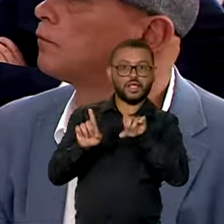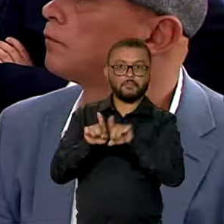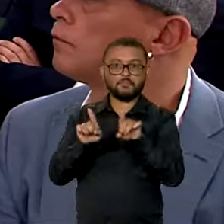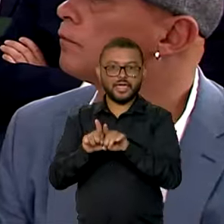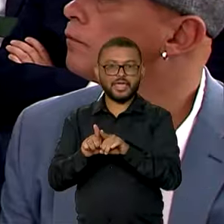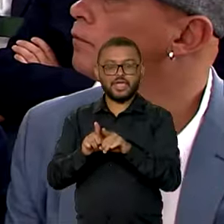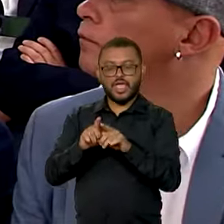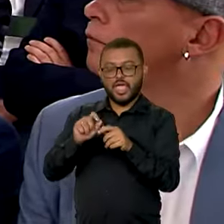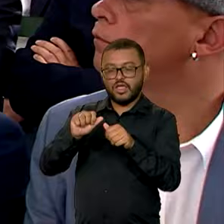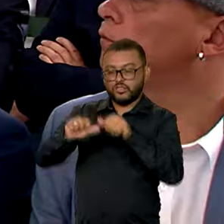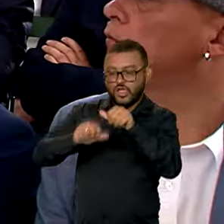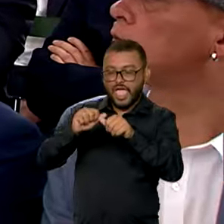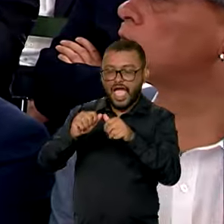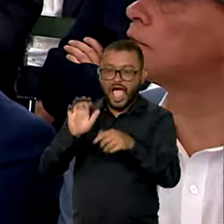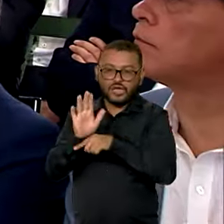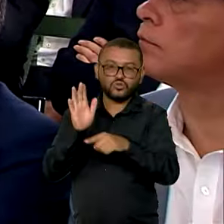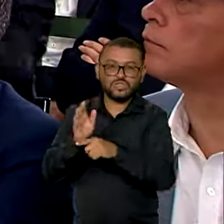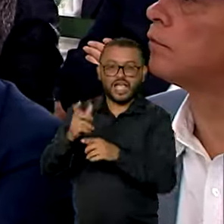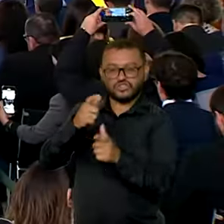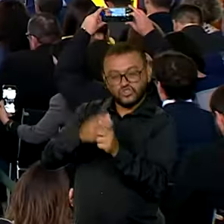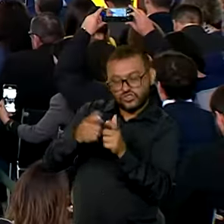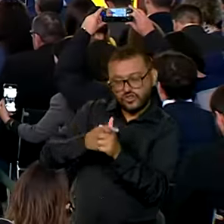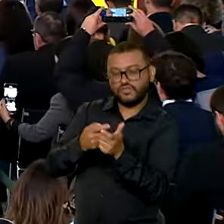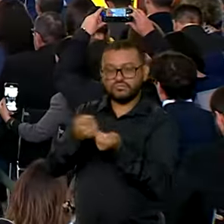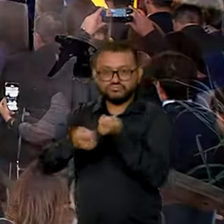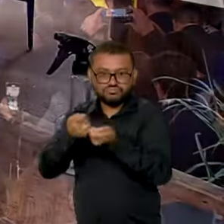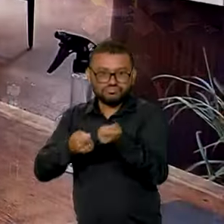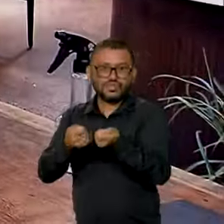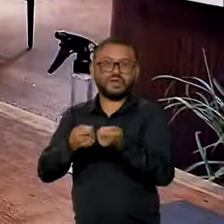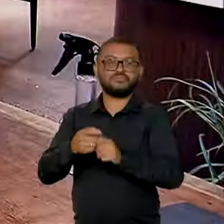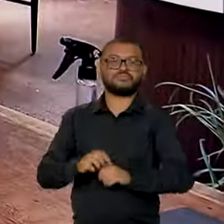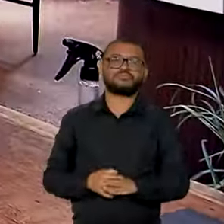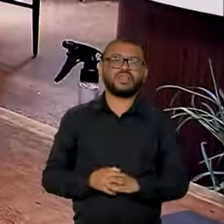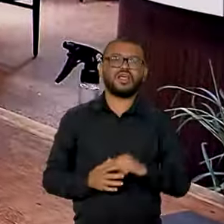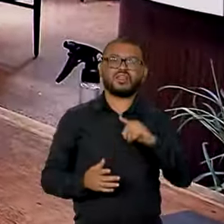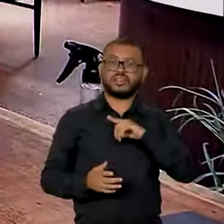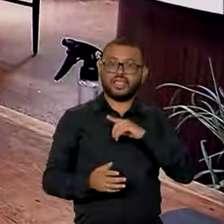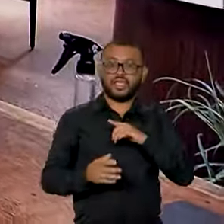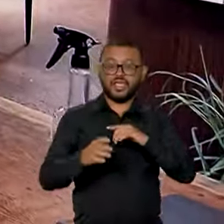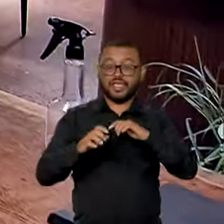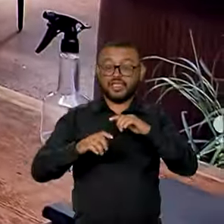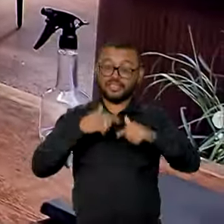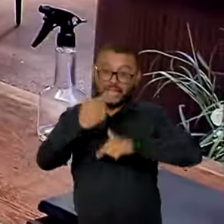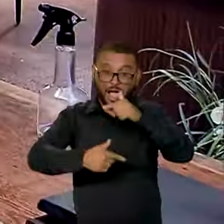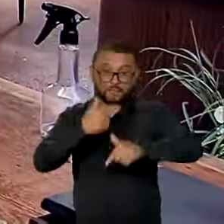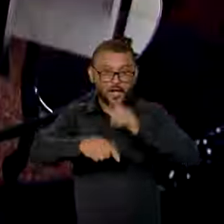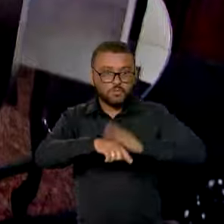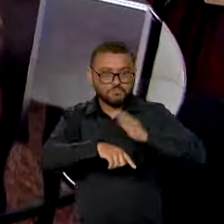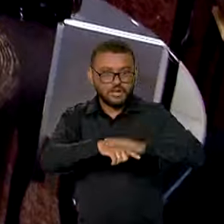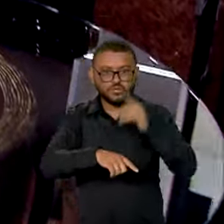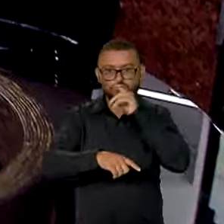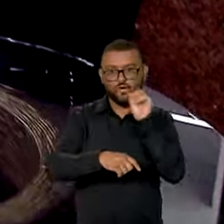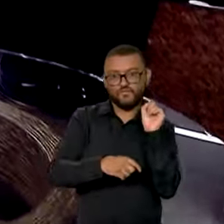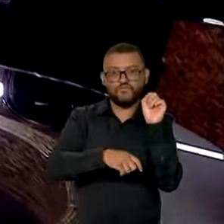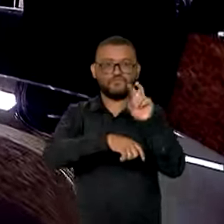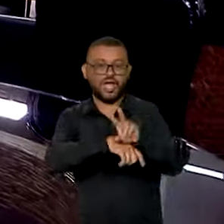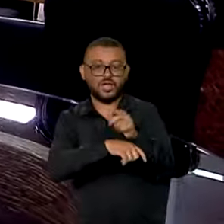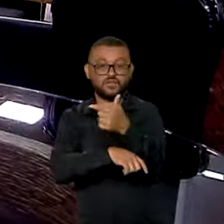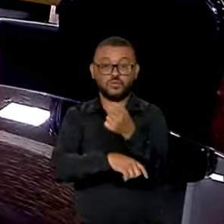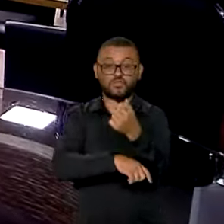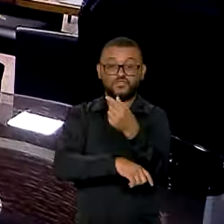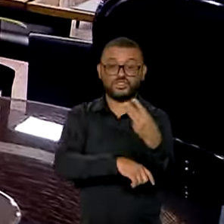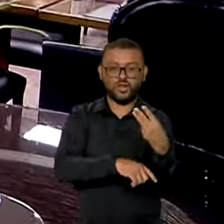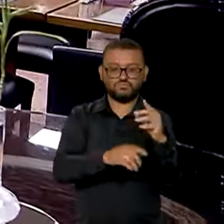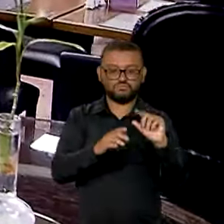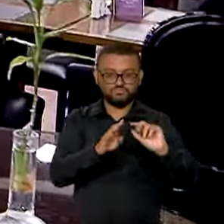terá renegociação de dívidas para os pequenos negócios. Mercado de trabalho aquecido. 2023 registra